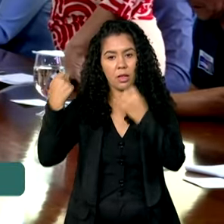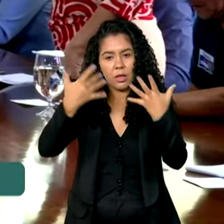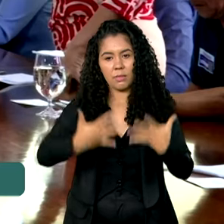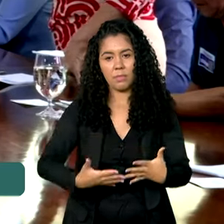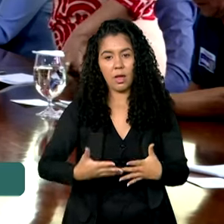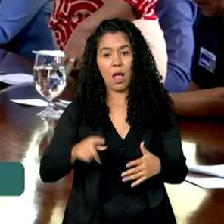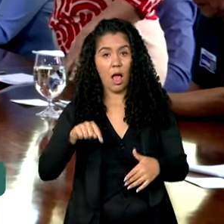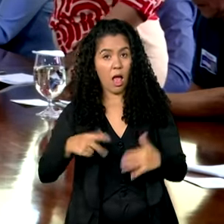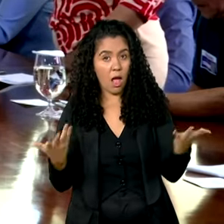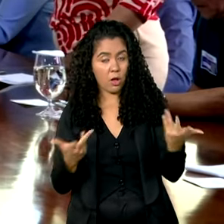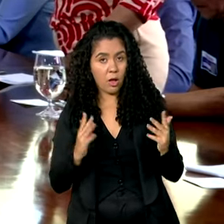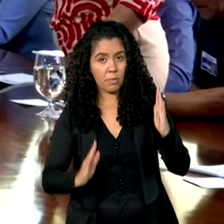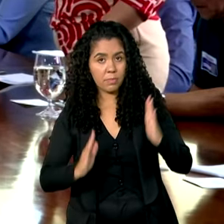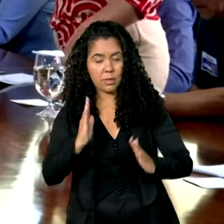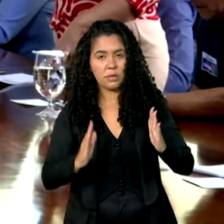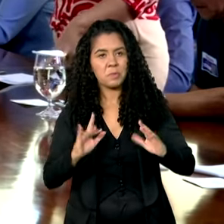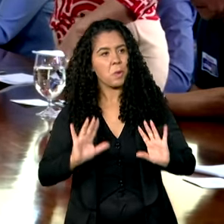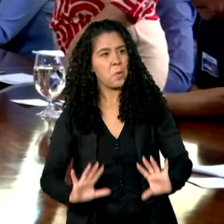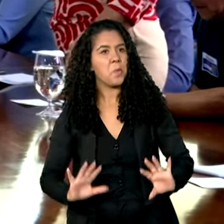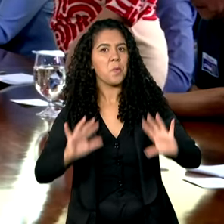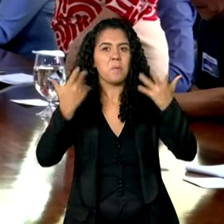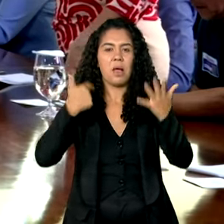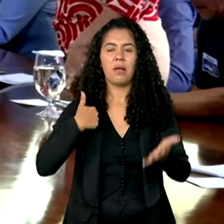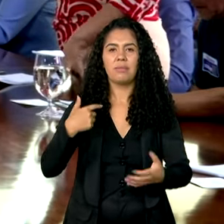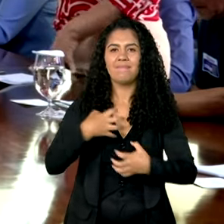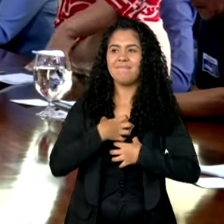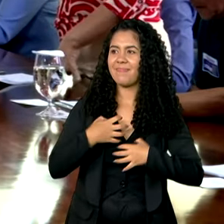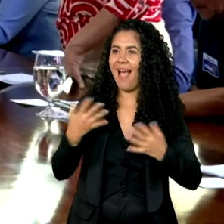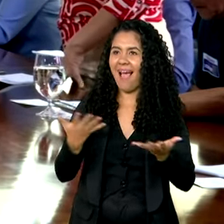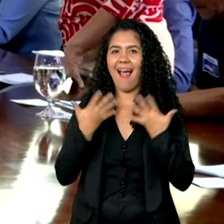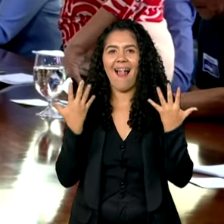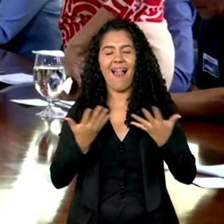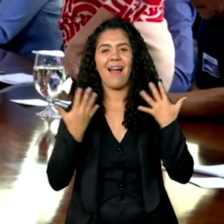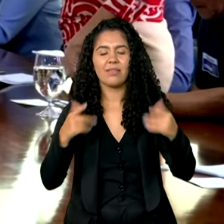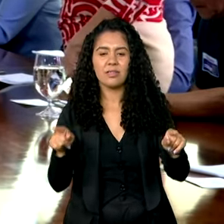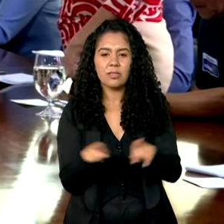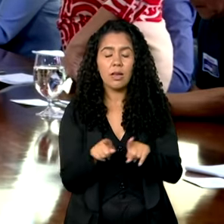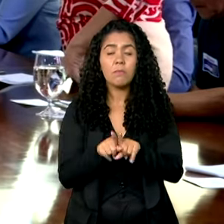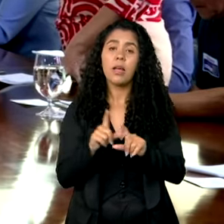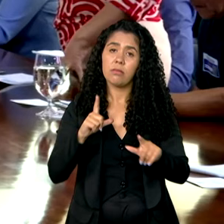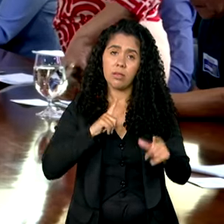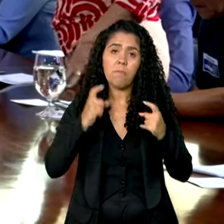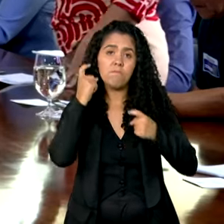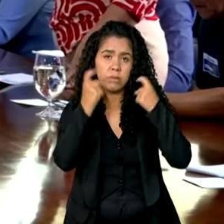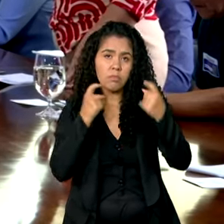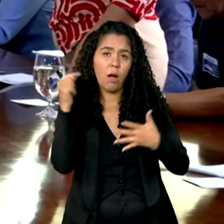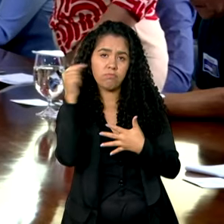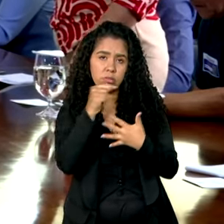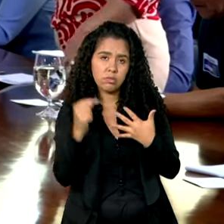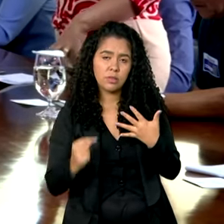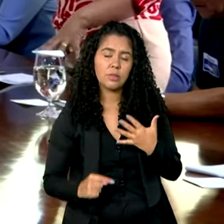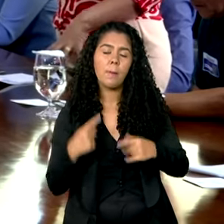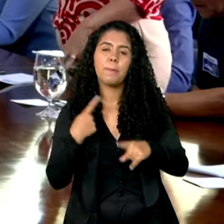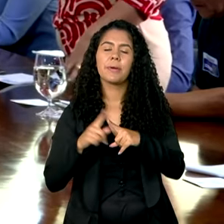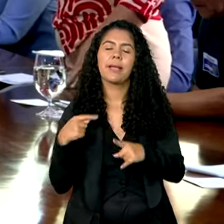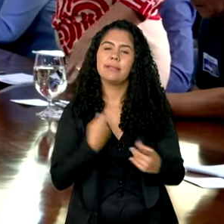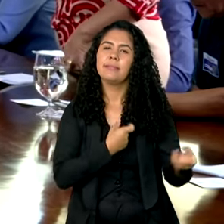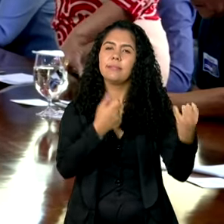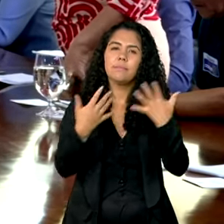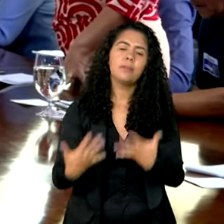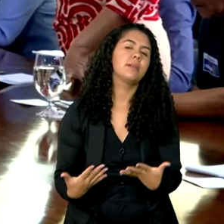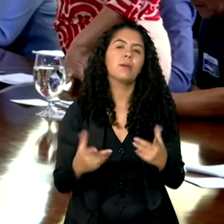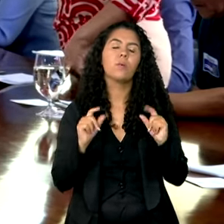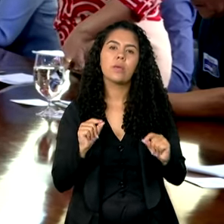nesse momento, ela celebra, se alegra e traz também preocupações, porque nós estamos falando de